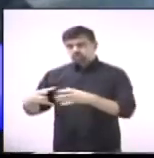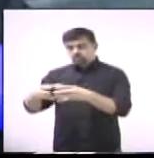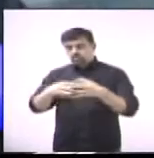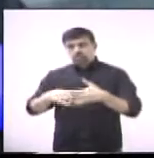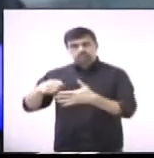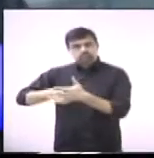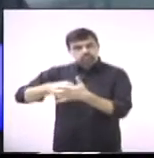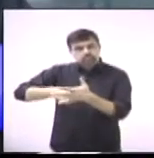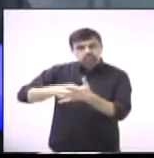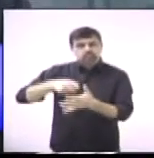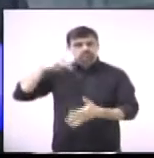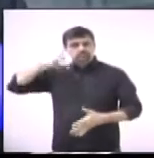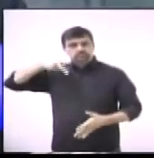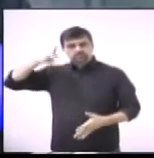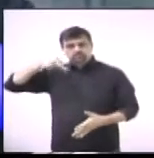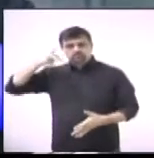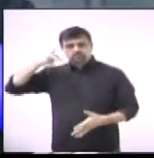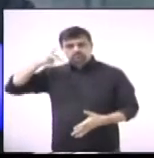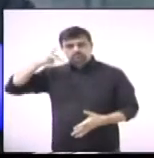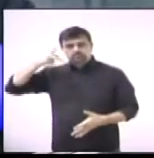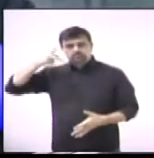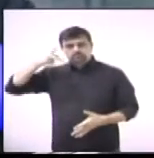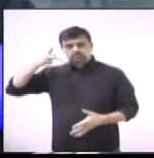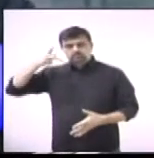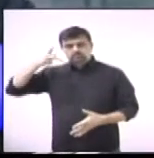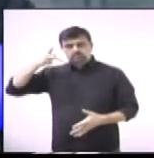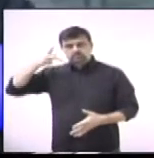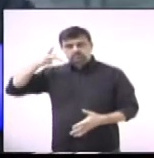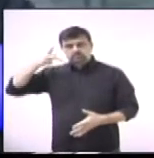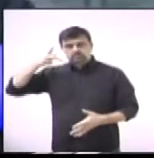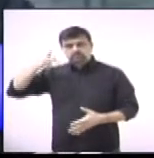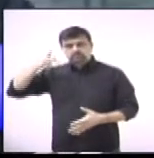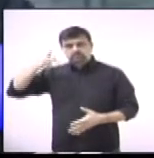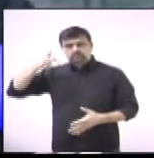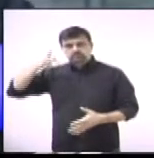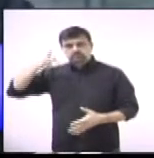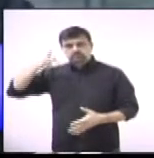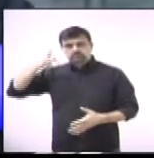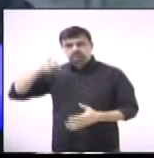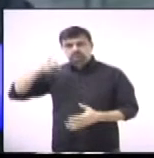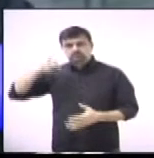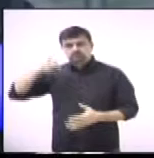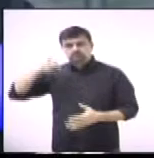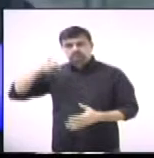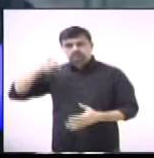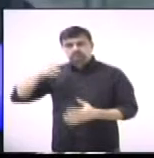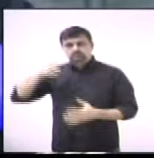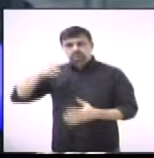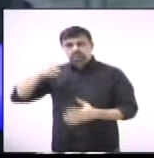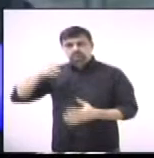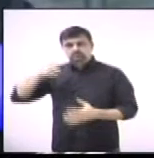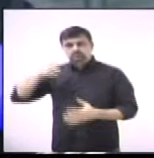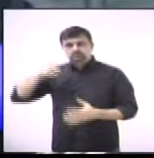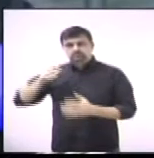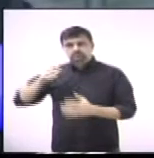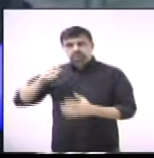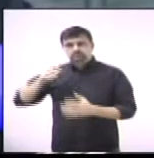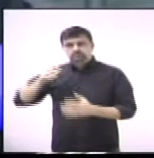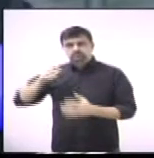partidários. Saúdo na pessoa do Cícero, presidente do Partido dos Trabalhadores, demais